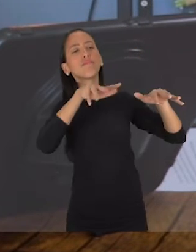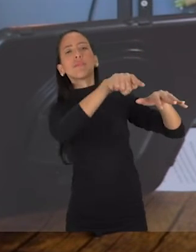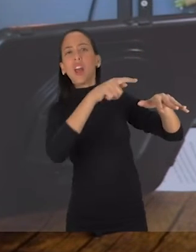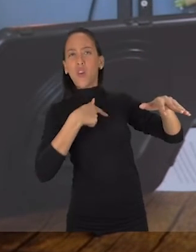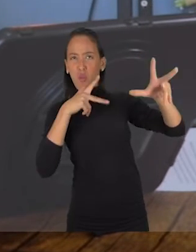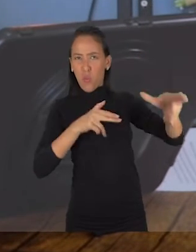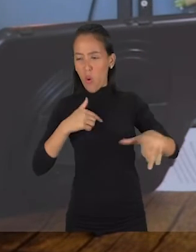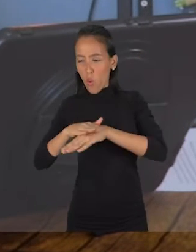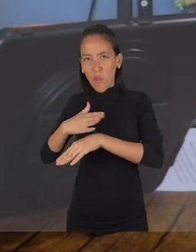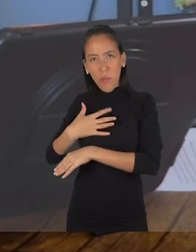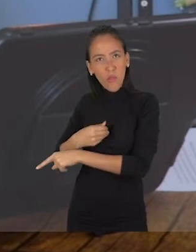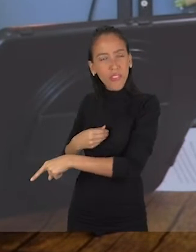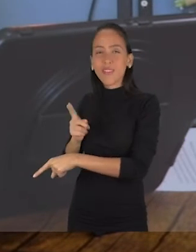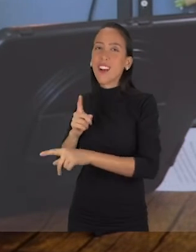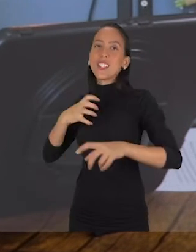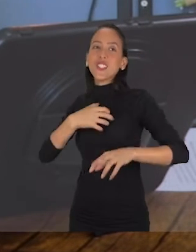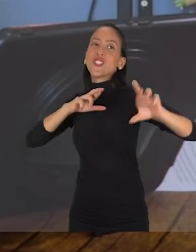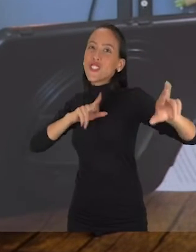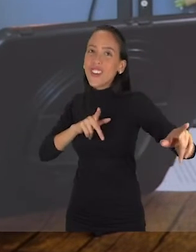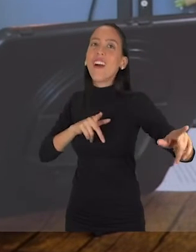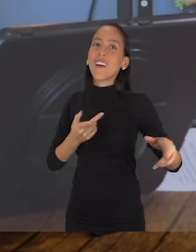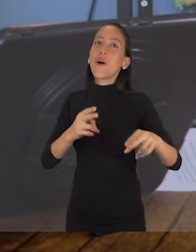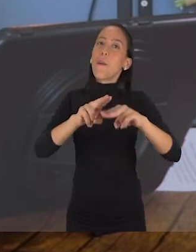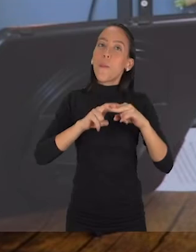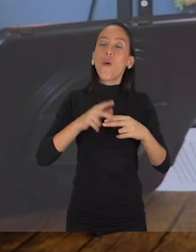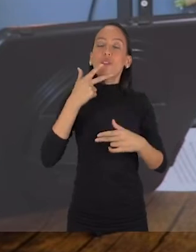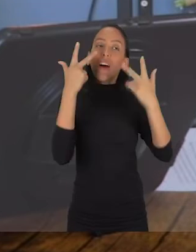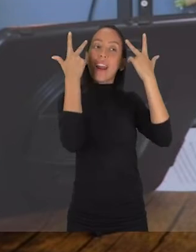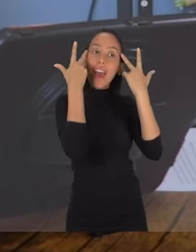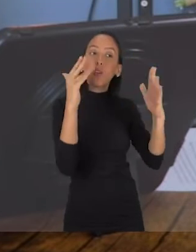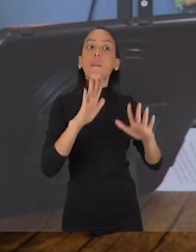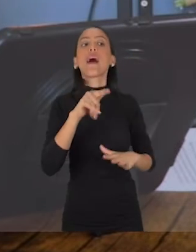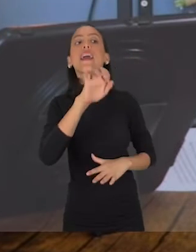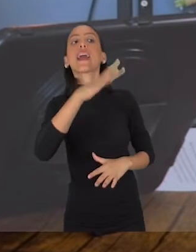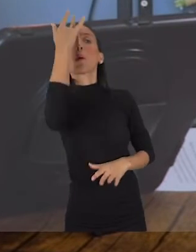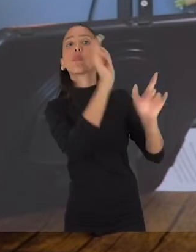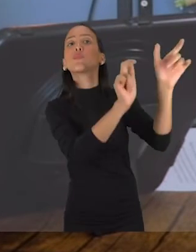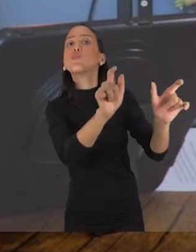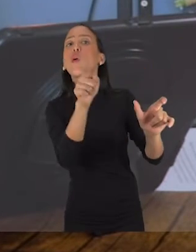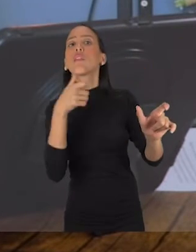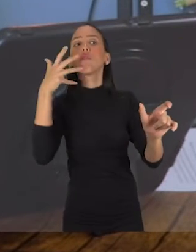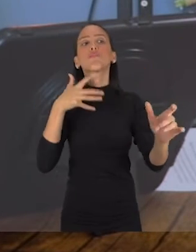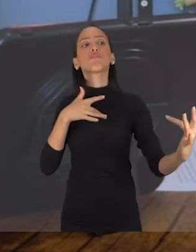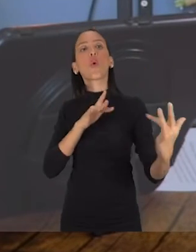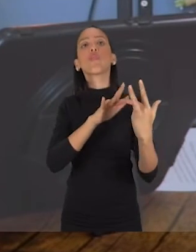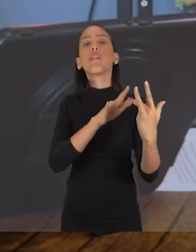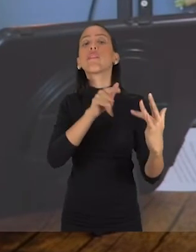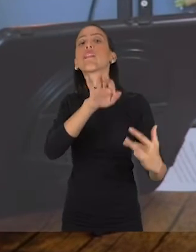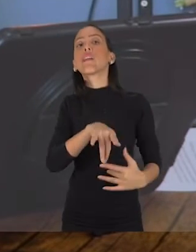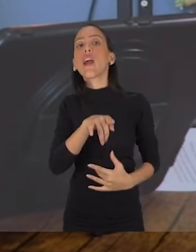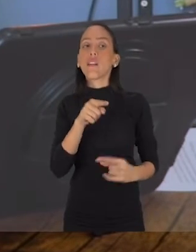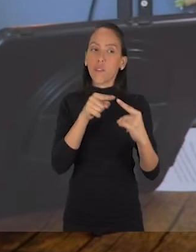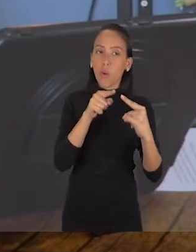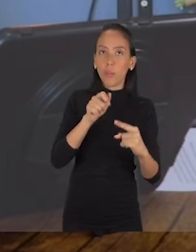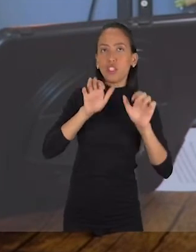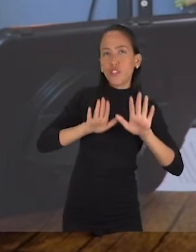o seu filho. Nem sempre isso dá certo. Então, você tem que falar com naturalidade, mas você tem que saber pra quem você tá falando. Se você vai falar mais devagar,